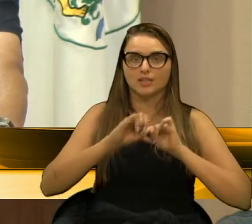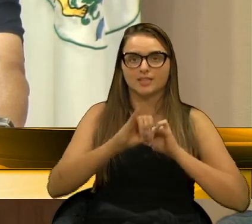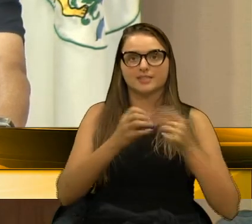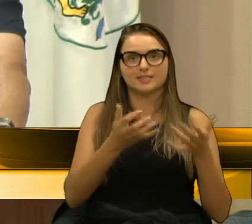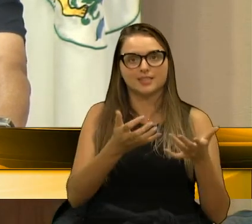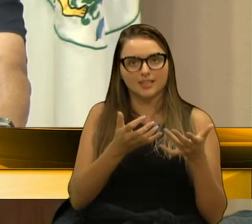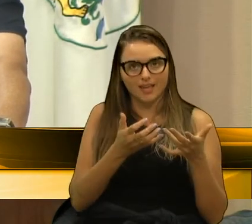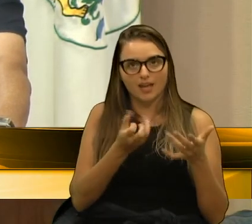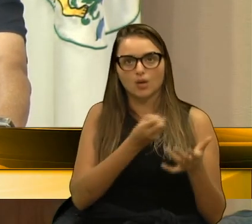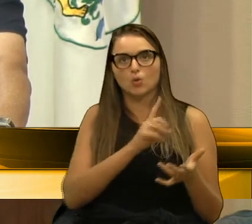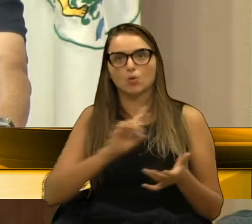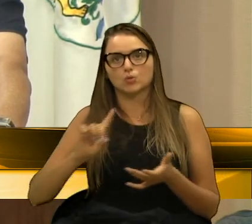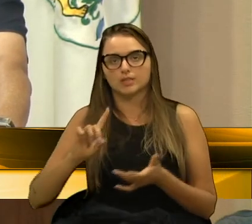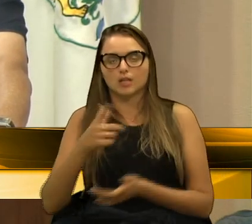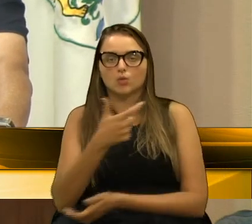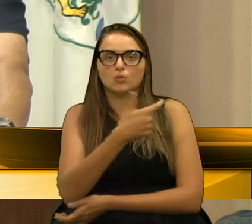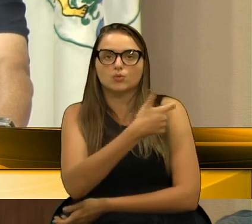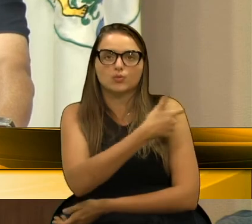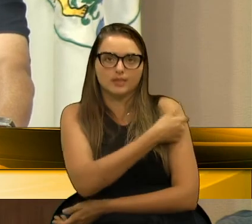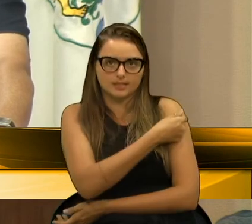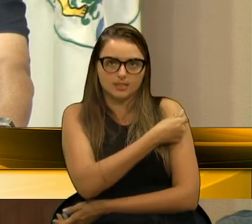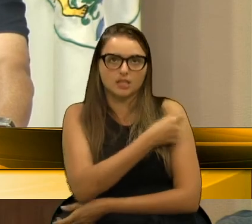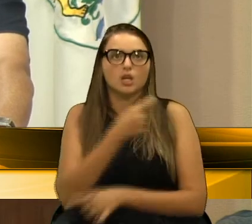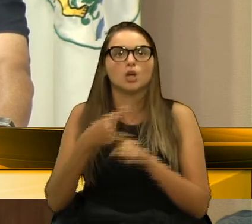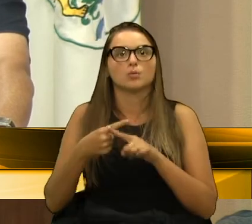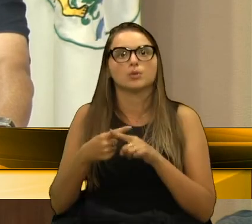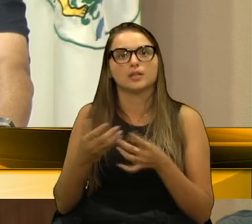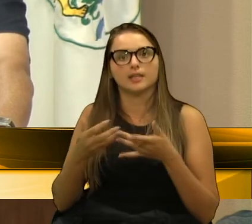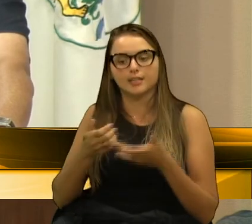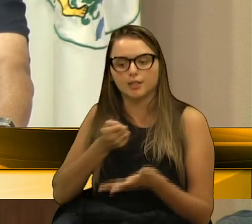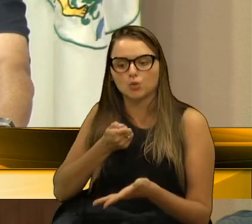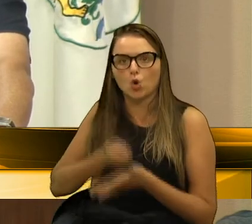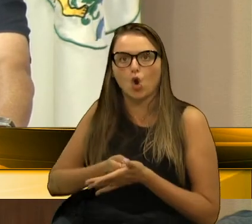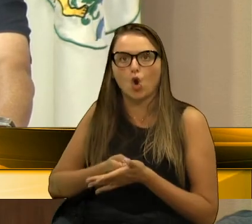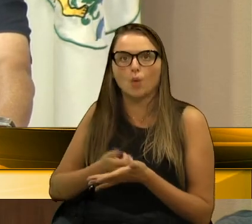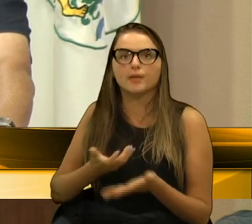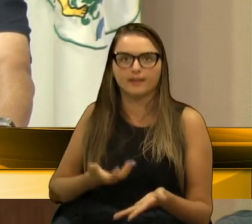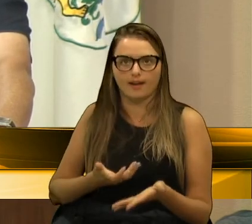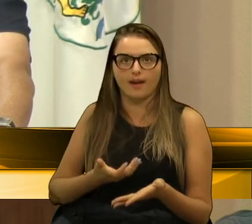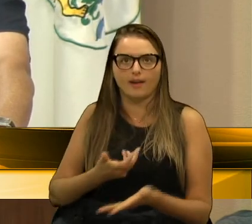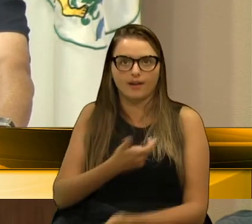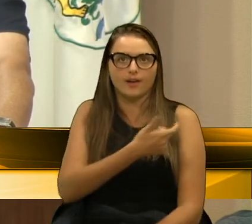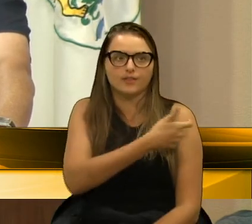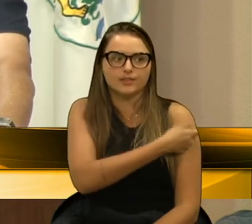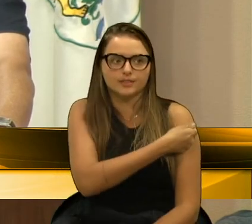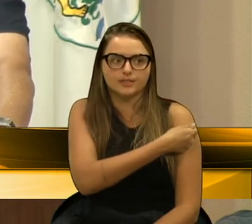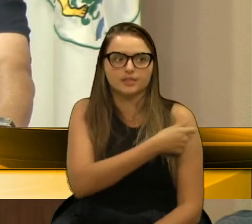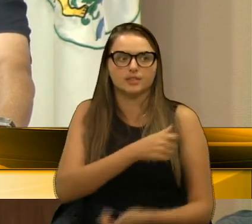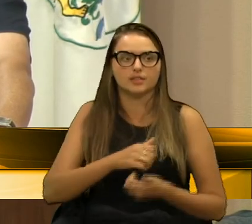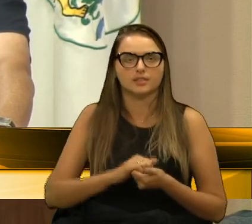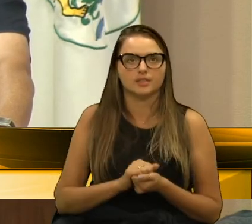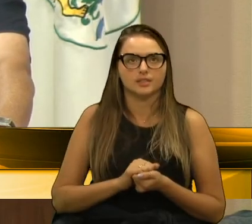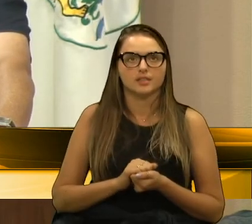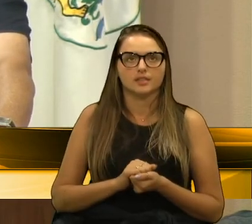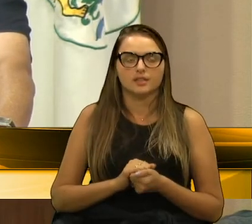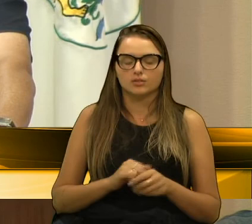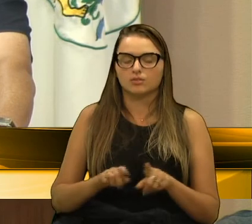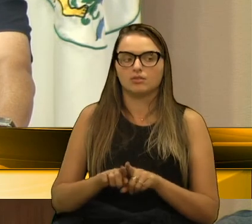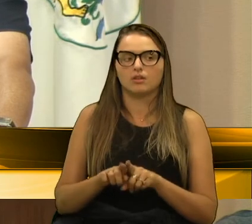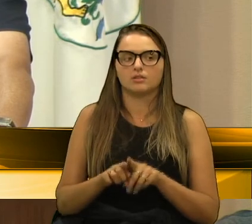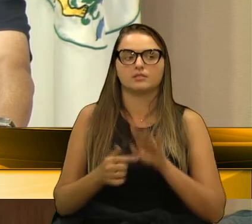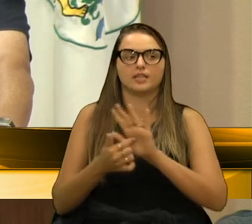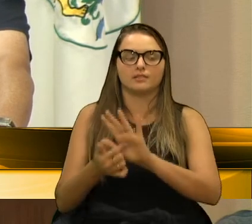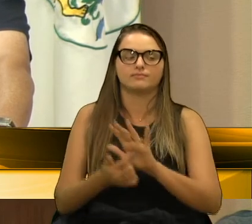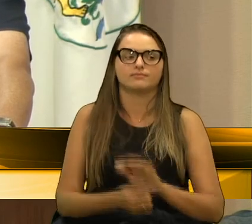se vacinar, tá? Porque queriam obrigar a gente, que nem ovelha no campo e que nem gado, que é obrigado a se ovelhar, ser,